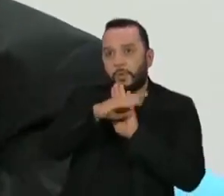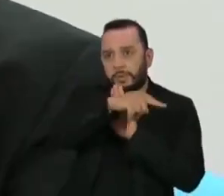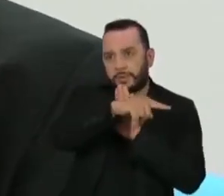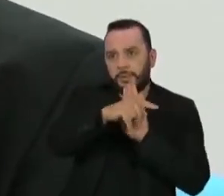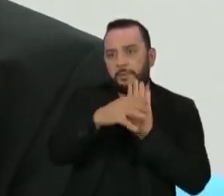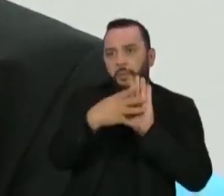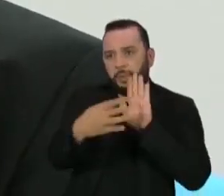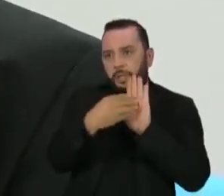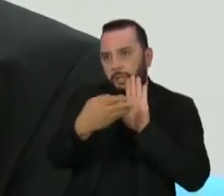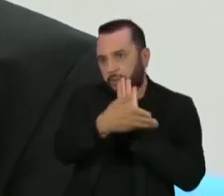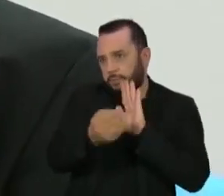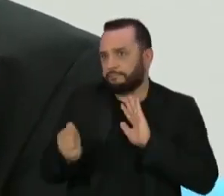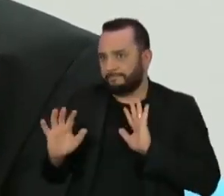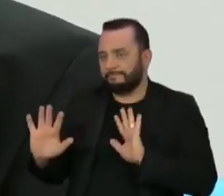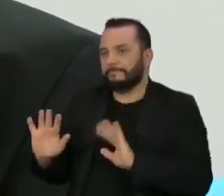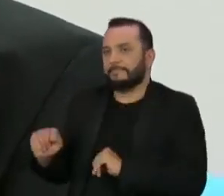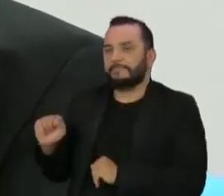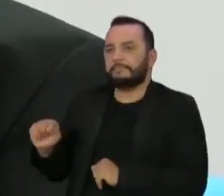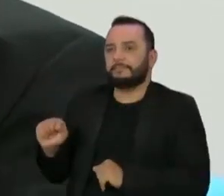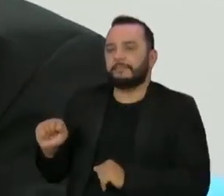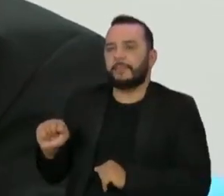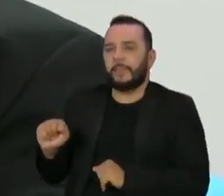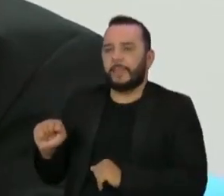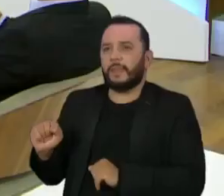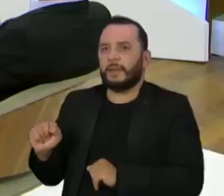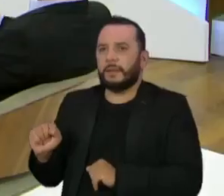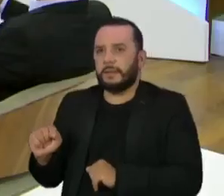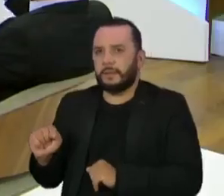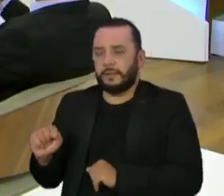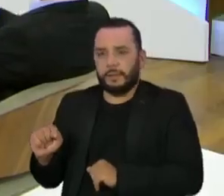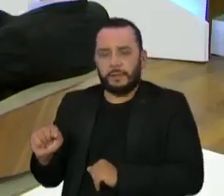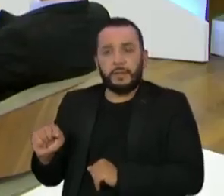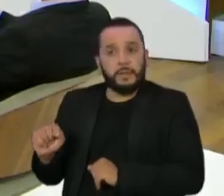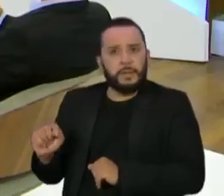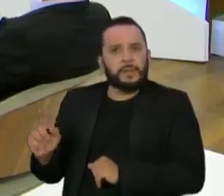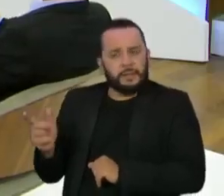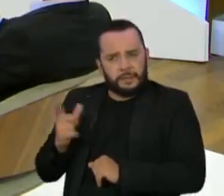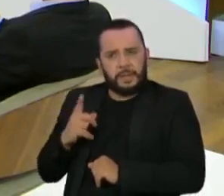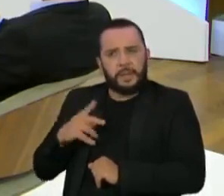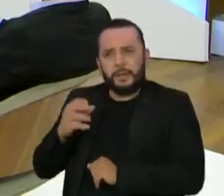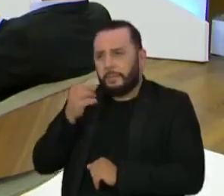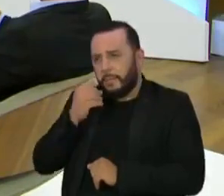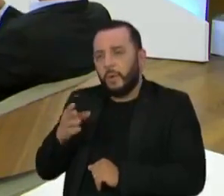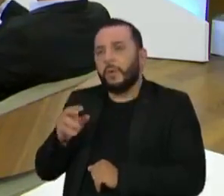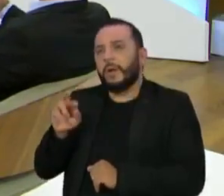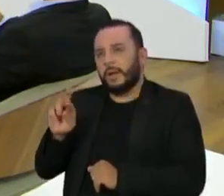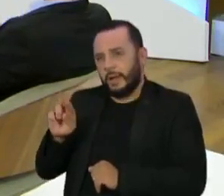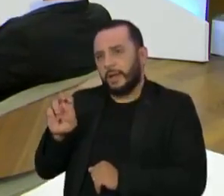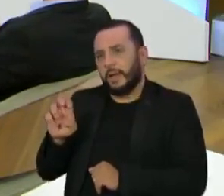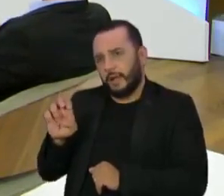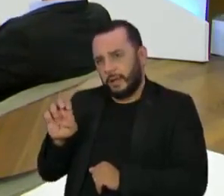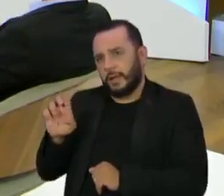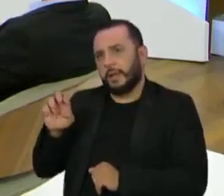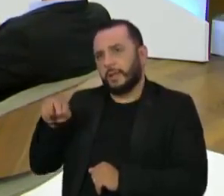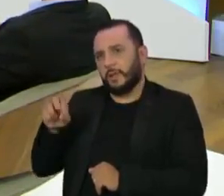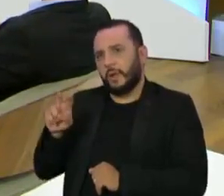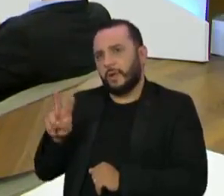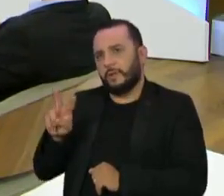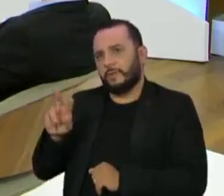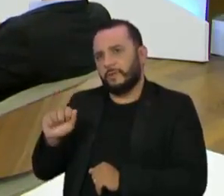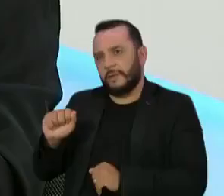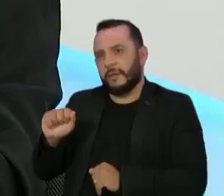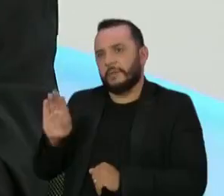ainda, o mercado determina. Quando você tem algo de tanto sucesso como o Renovabil, que é regulado,